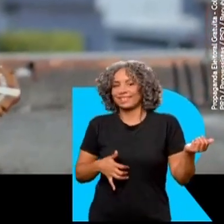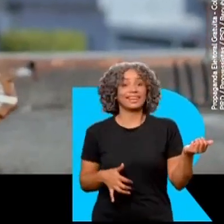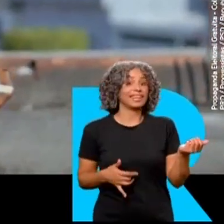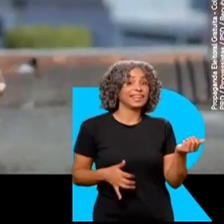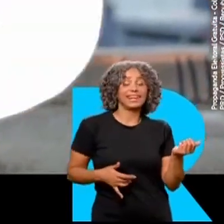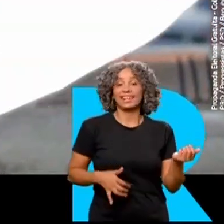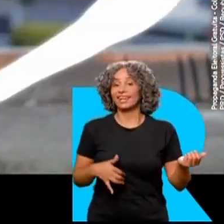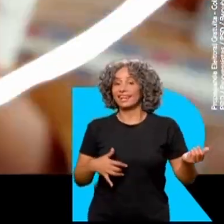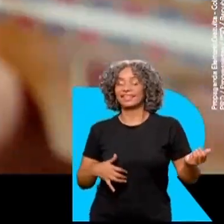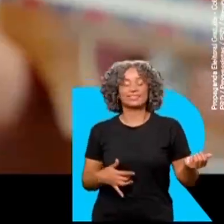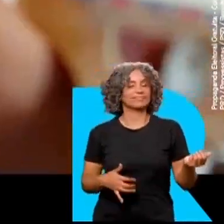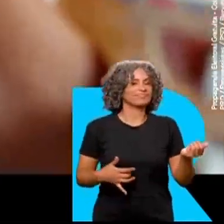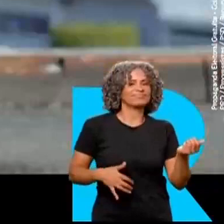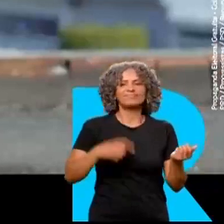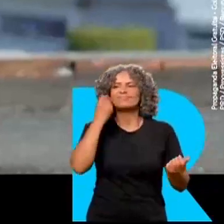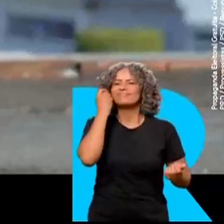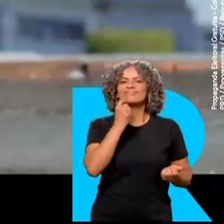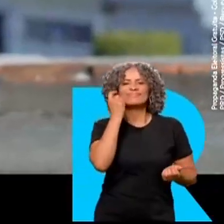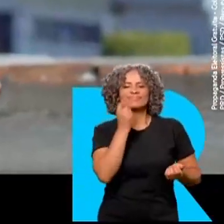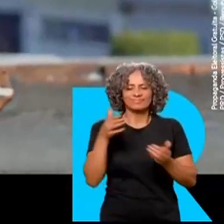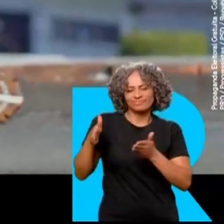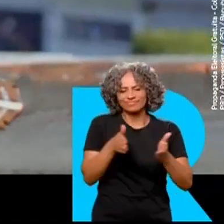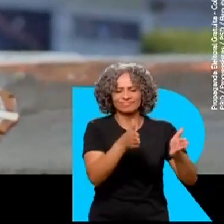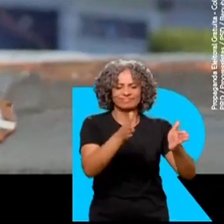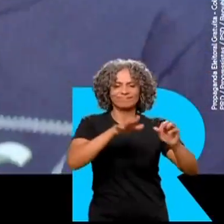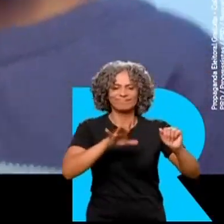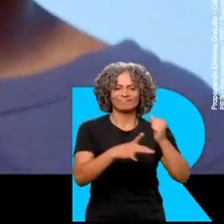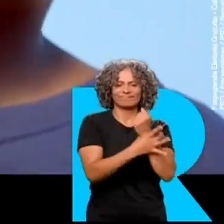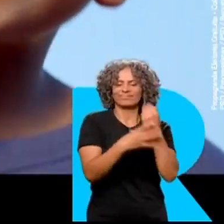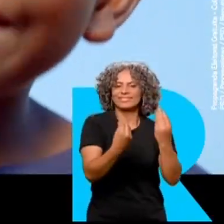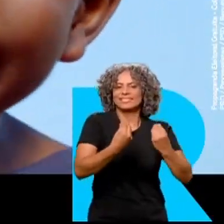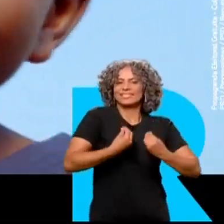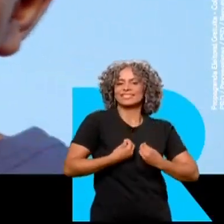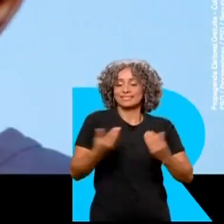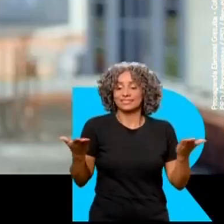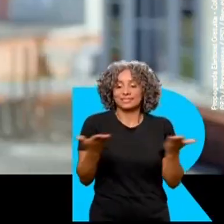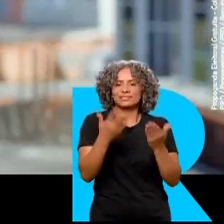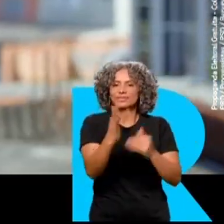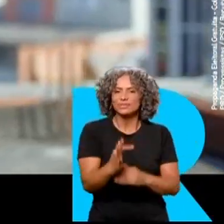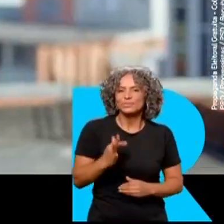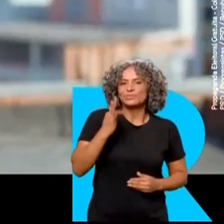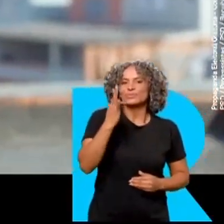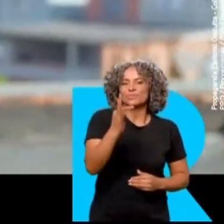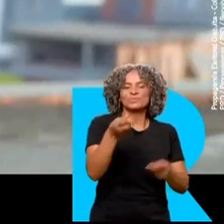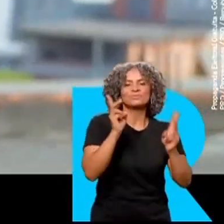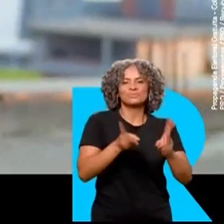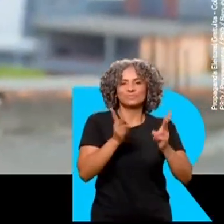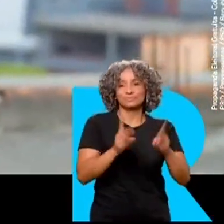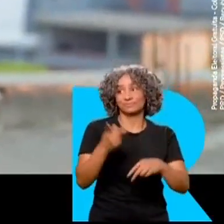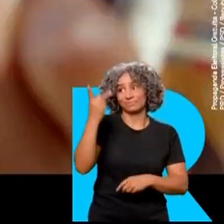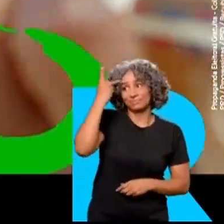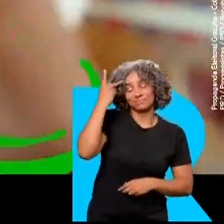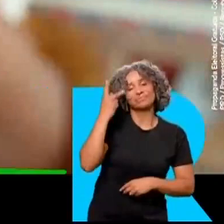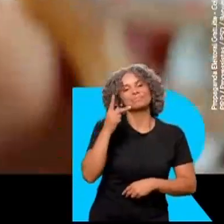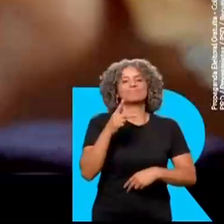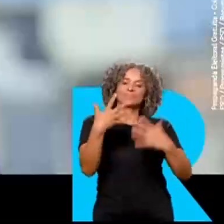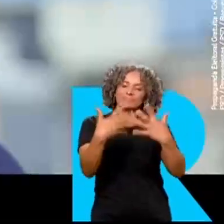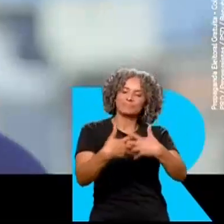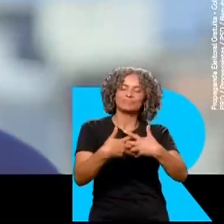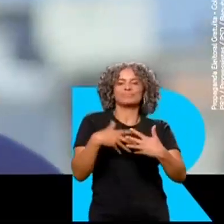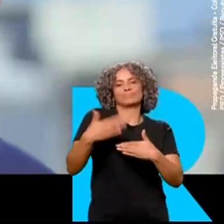Ricardo É caminho seguro É presente É futuro Faz São Paulo funcionar